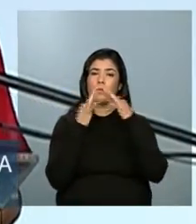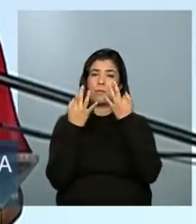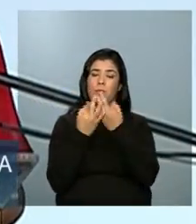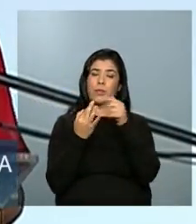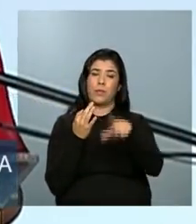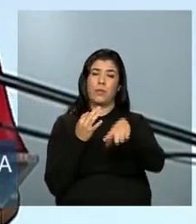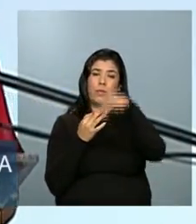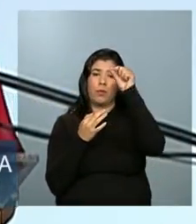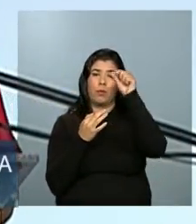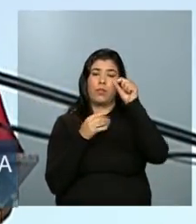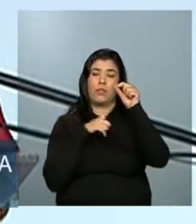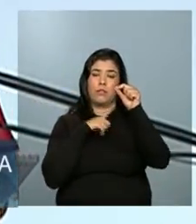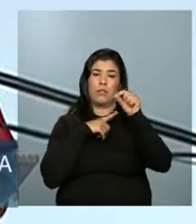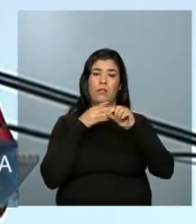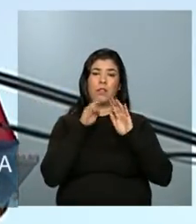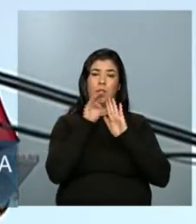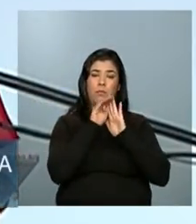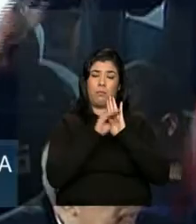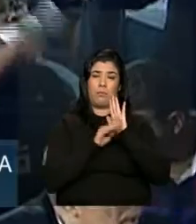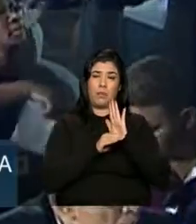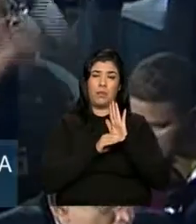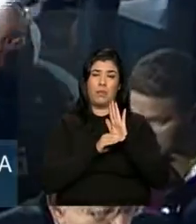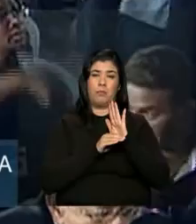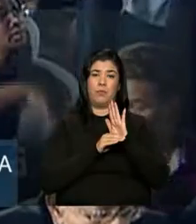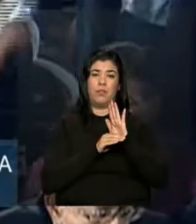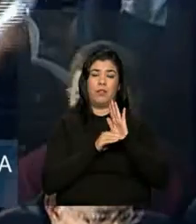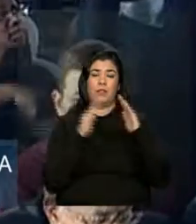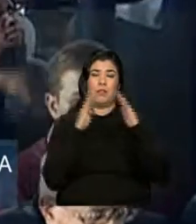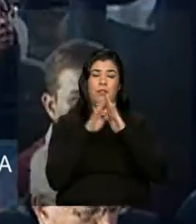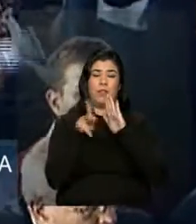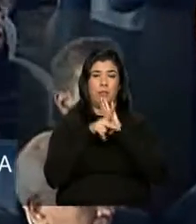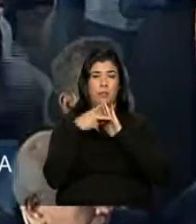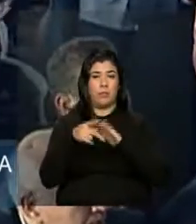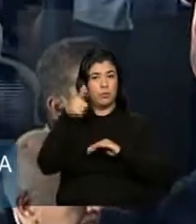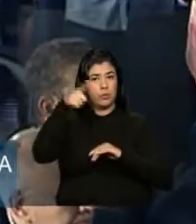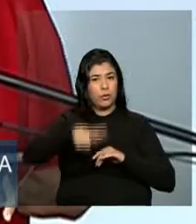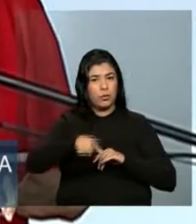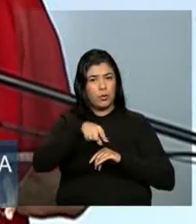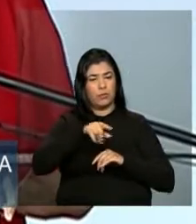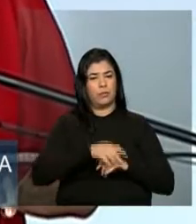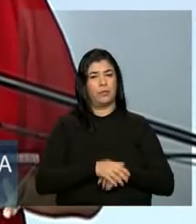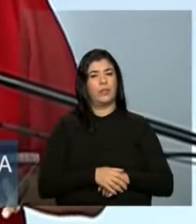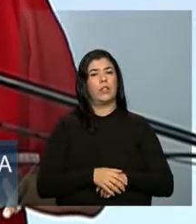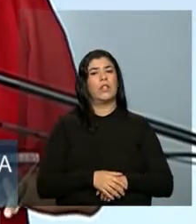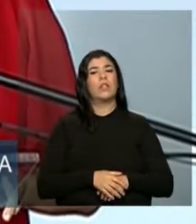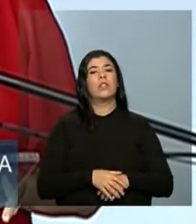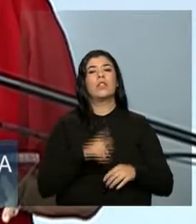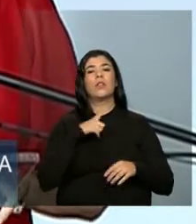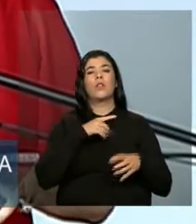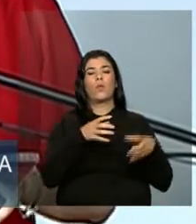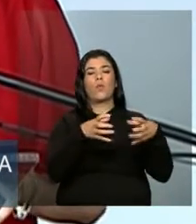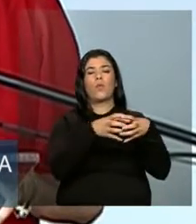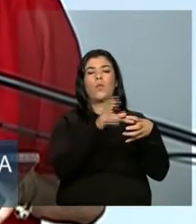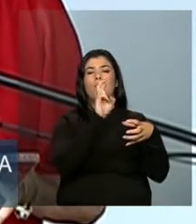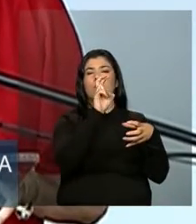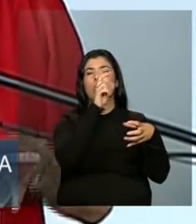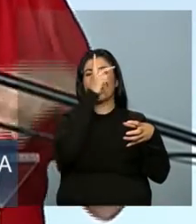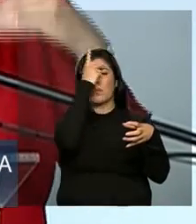Casa Minha Vida. Eu vou repetir, um em cada cinco,